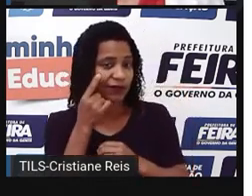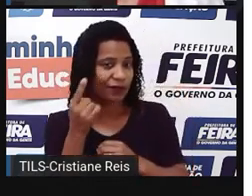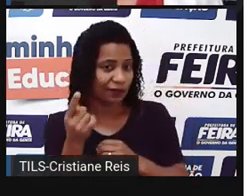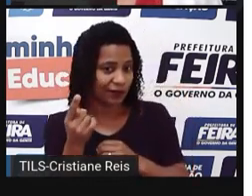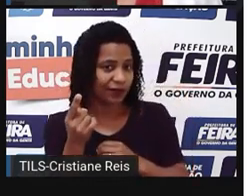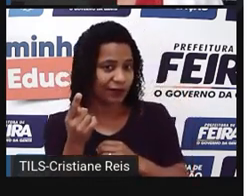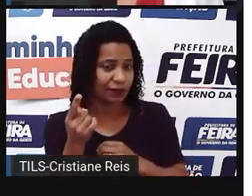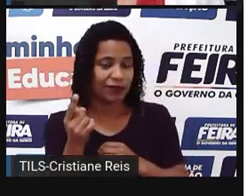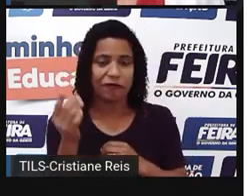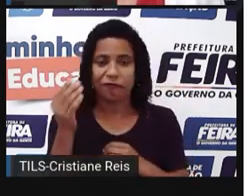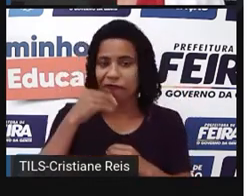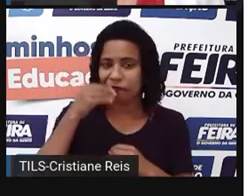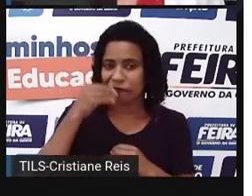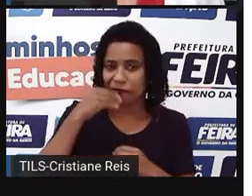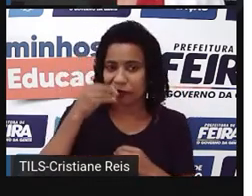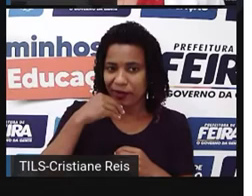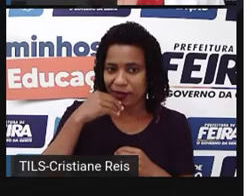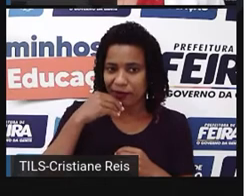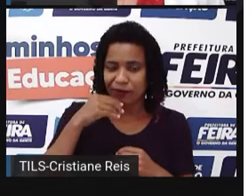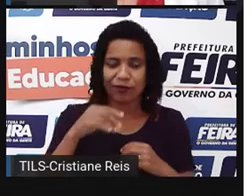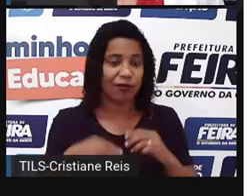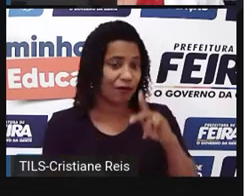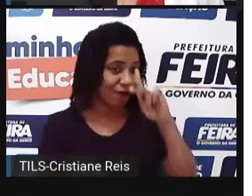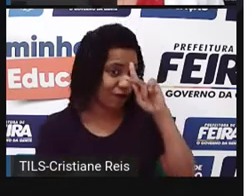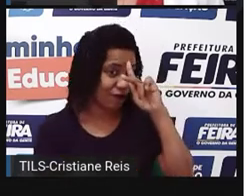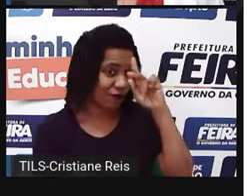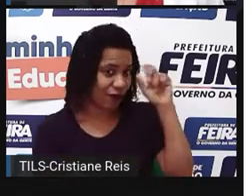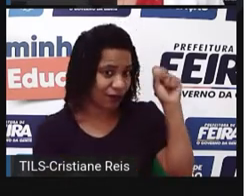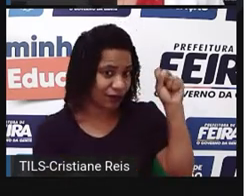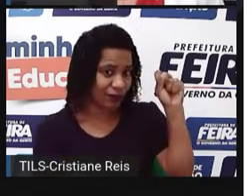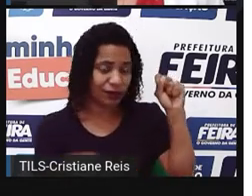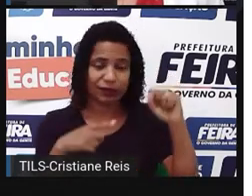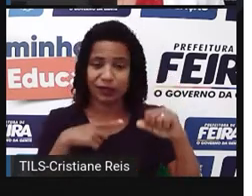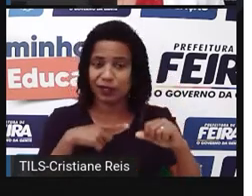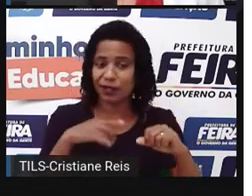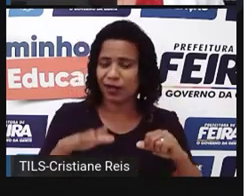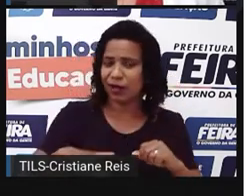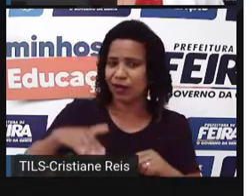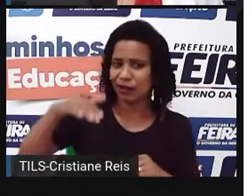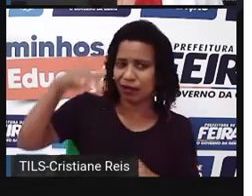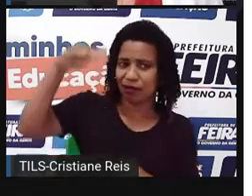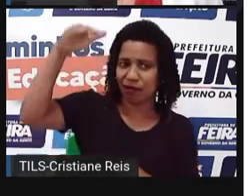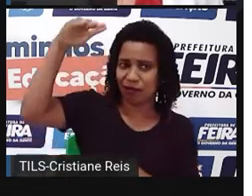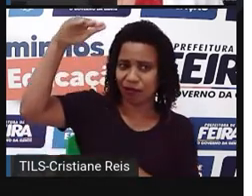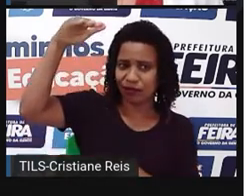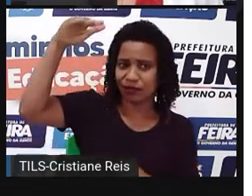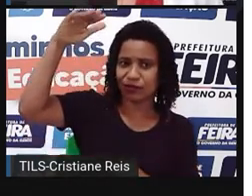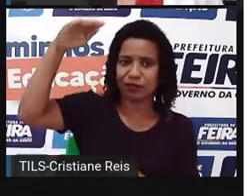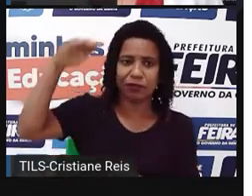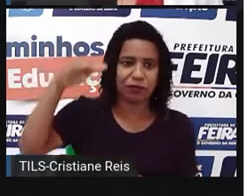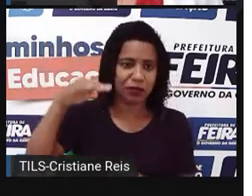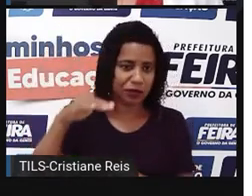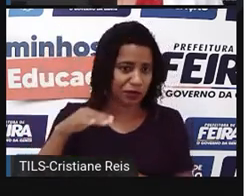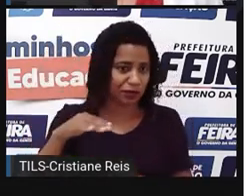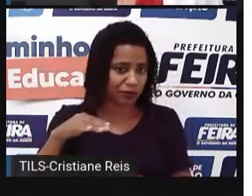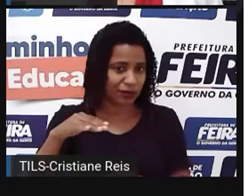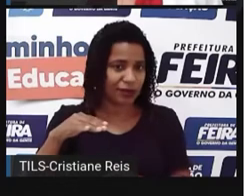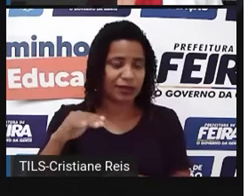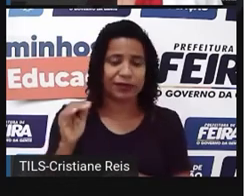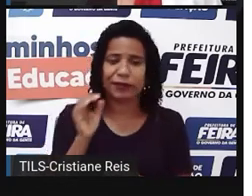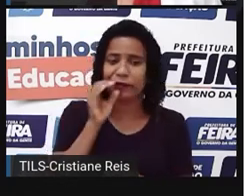forte e fraco. Big and small, grande e pequeno. Hot and not, quente e nada.